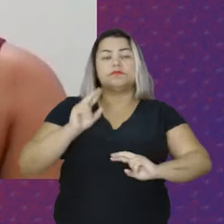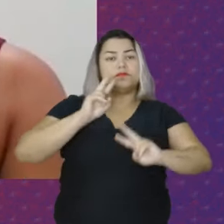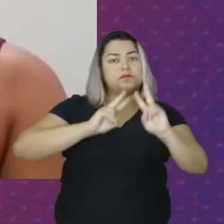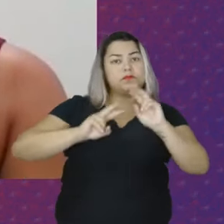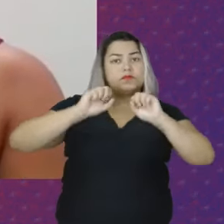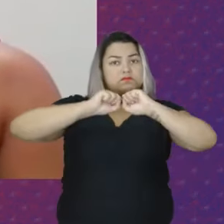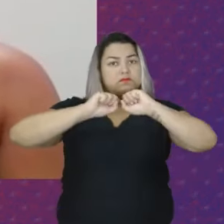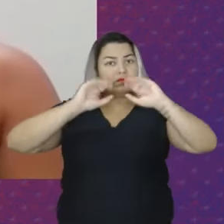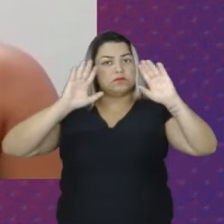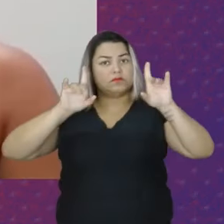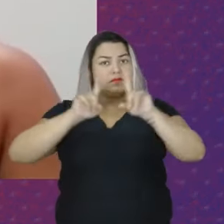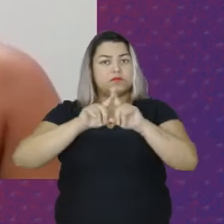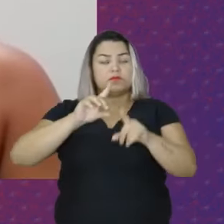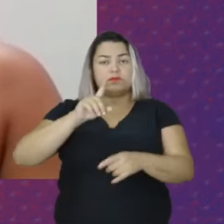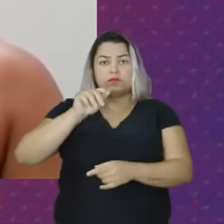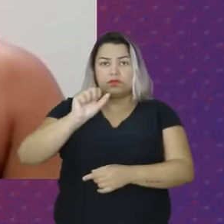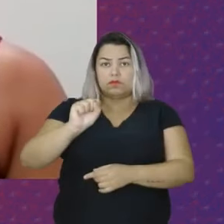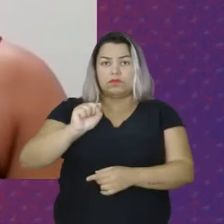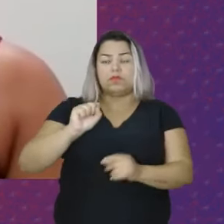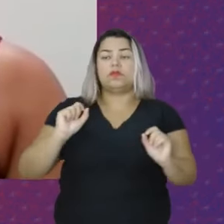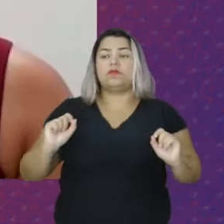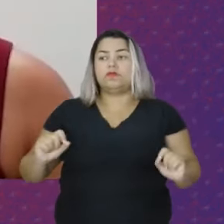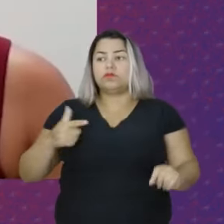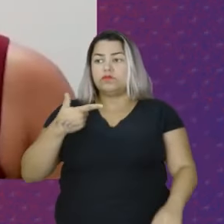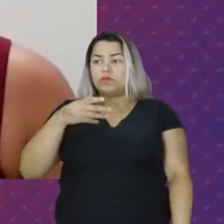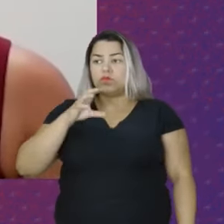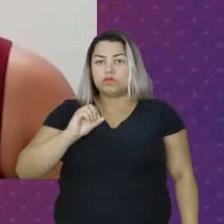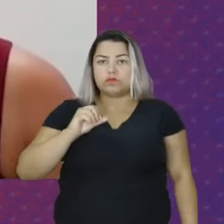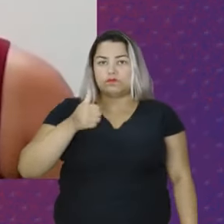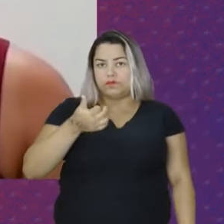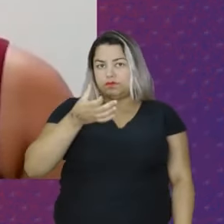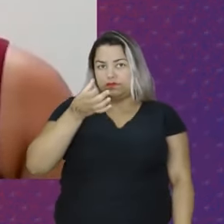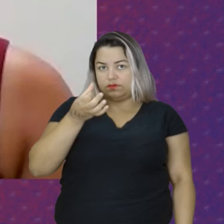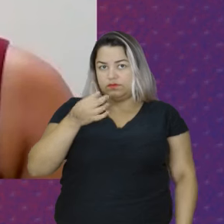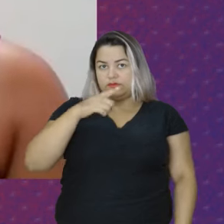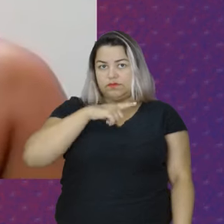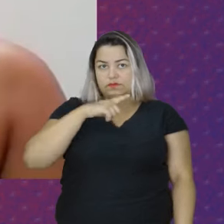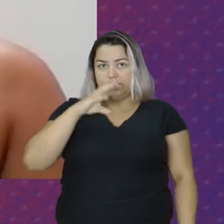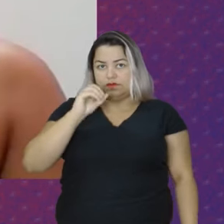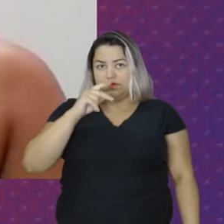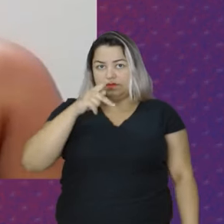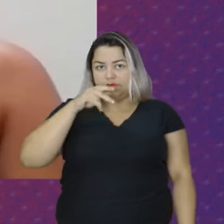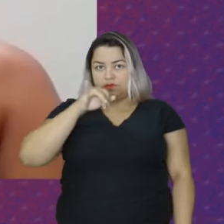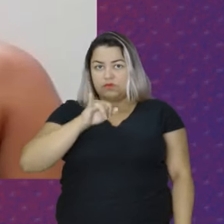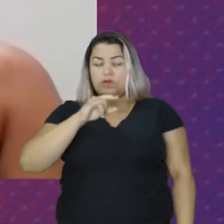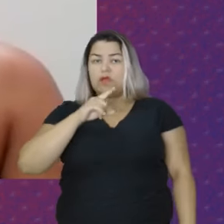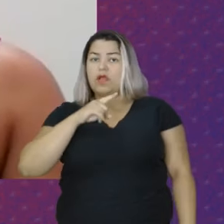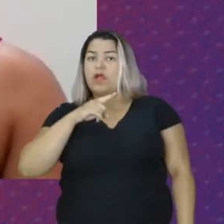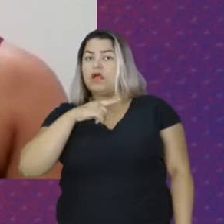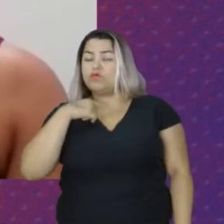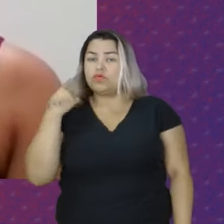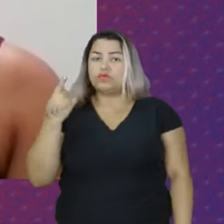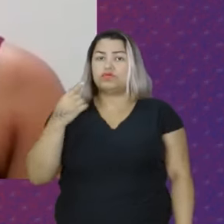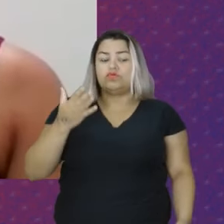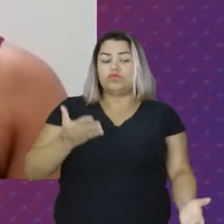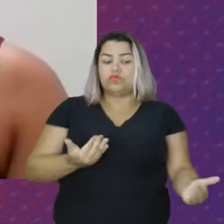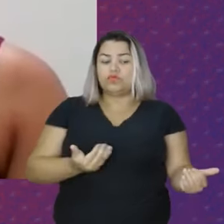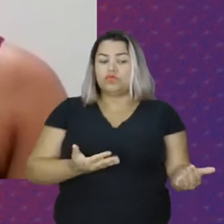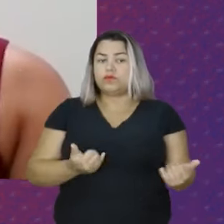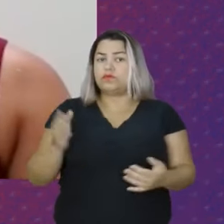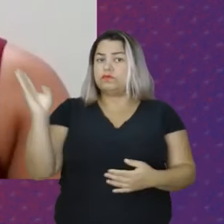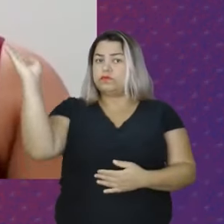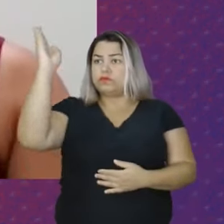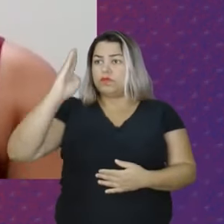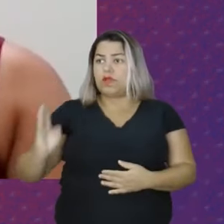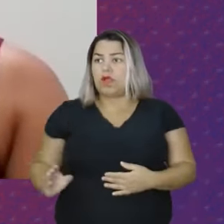claramente através dos dados Em 2016 teve uma CPI sobre o assassinato de jovens no Brasil E nessa